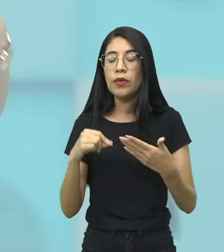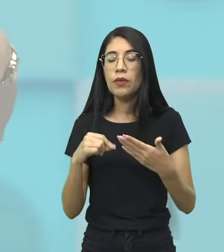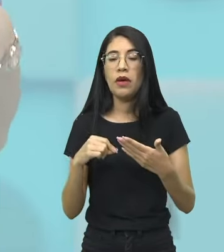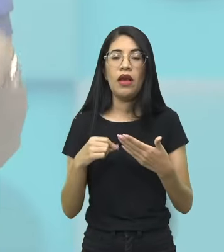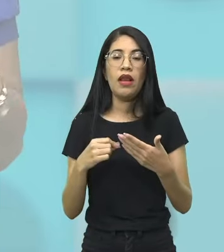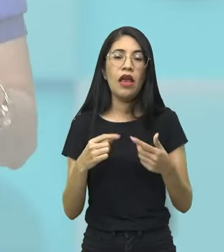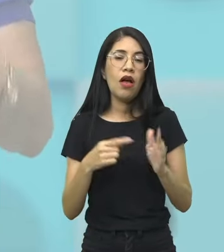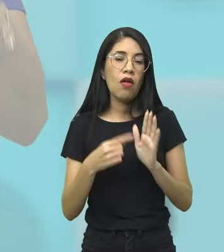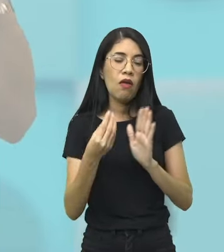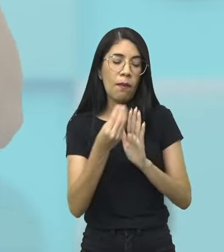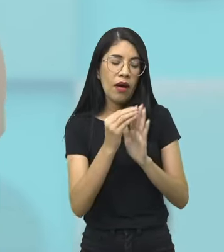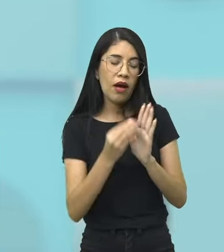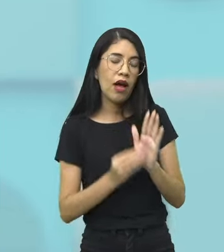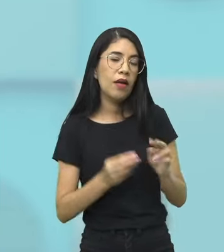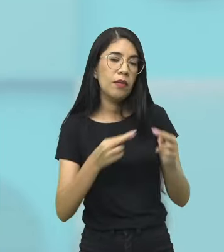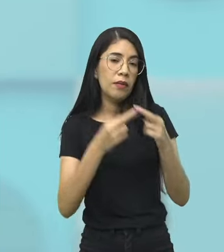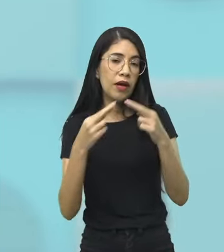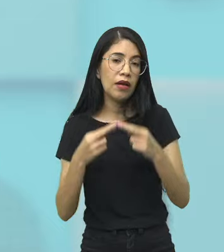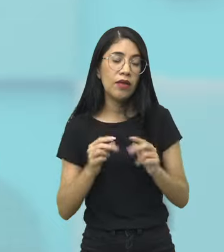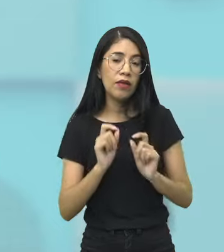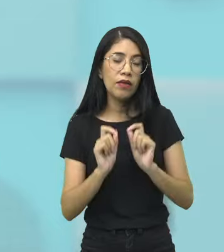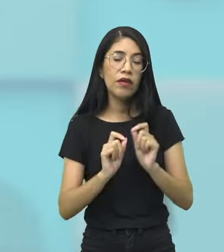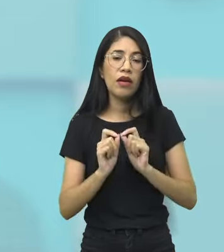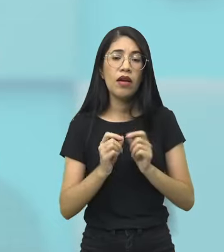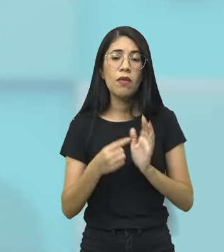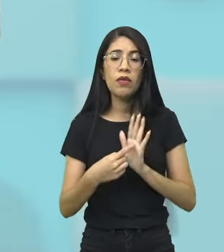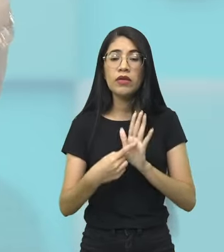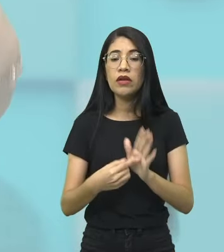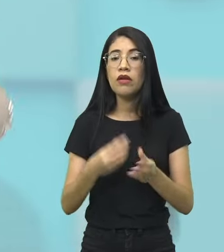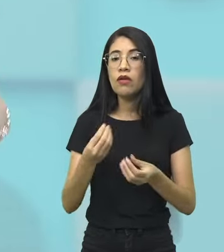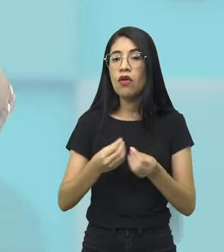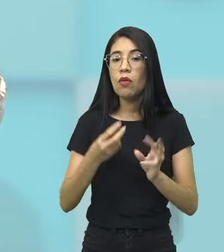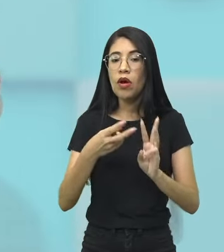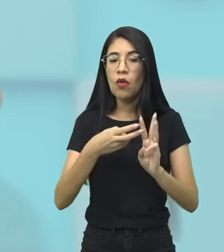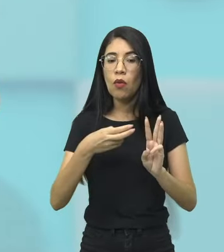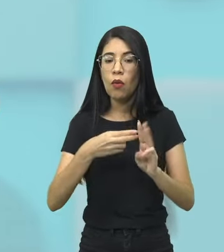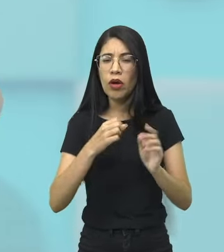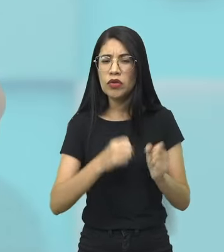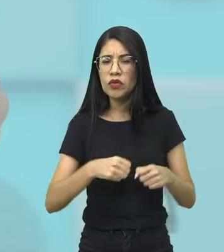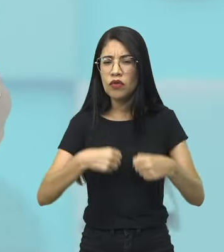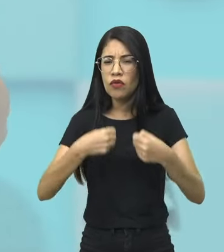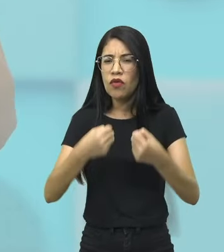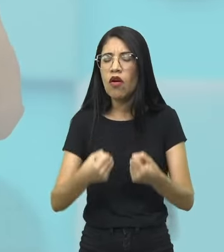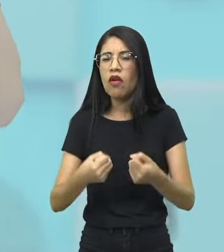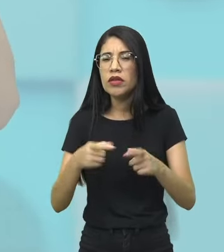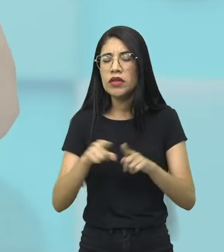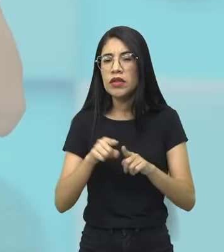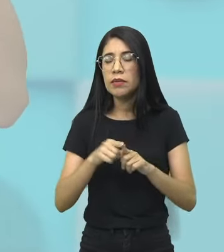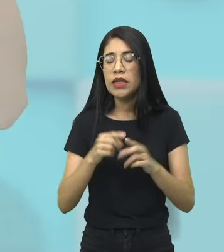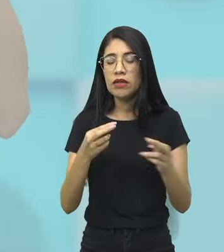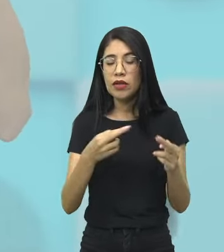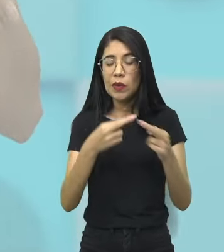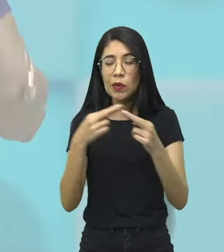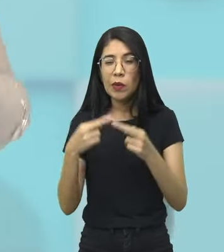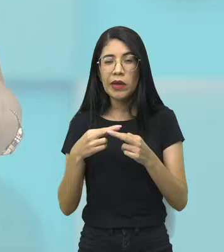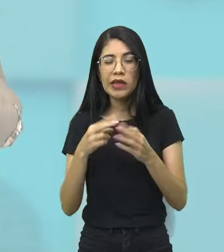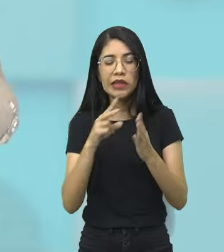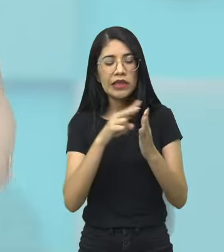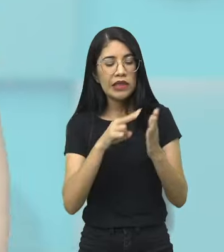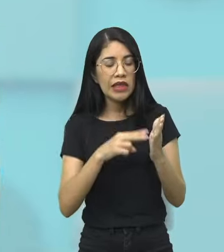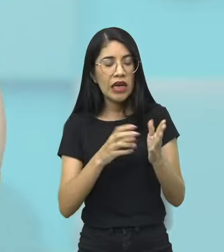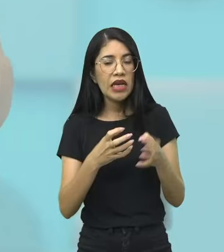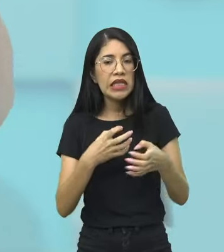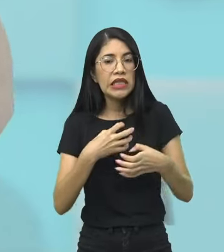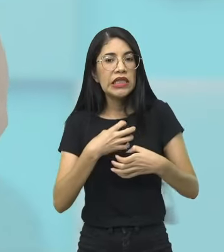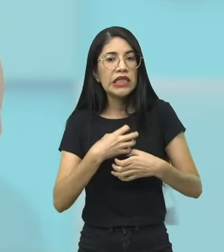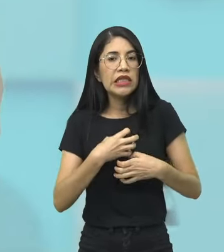botou essa rima pra mostrar exatamente como era um índio guerreiro. Então ele botou uma rima que quando lê a gente consegue